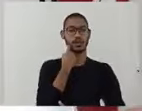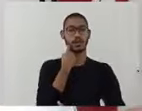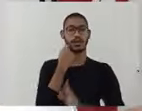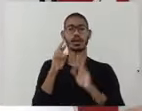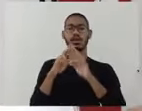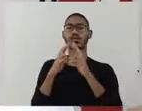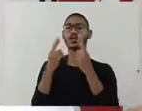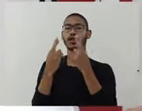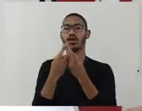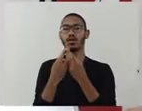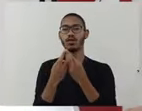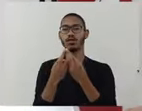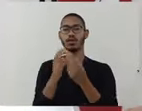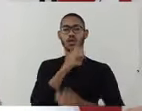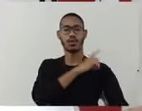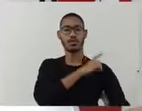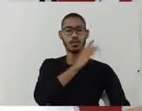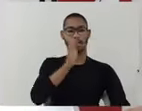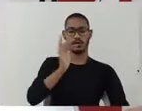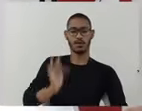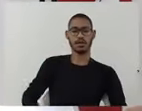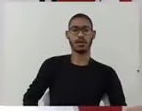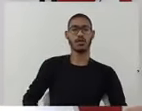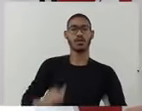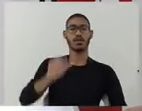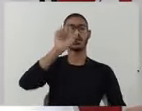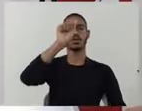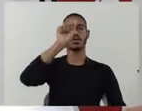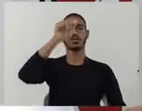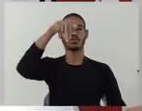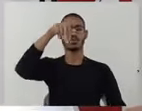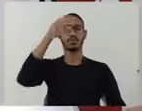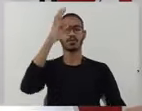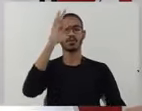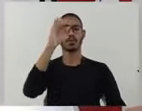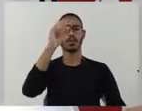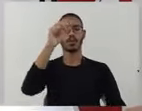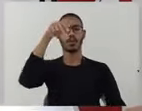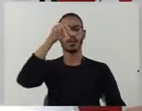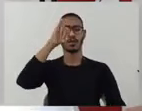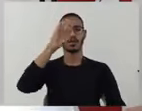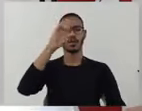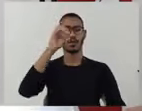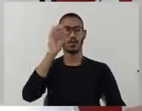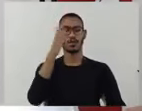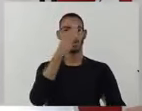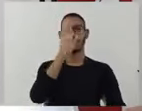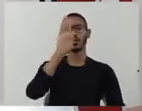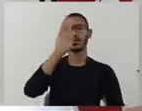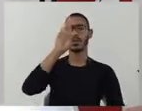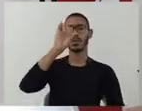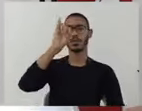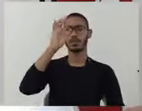deputado federal Antônio Brito distribuindo, sem cestas básicas, naquele